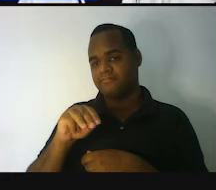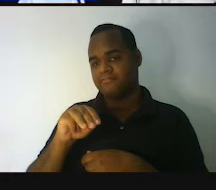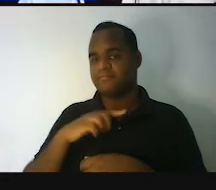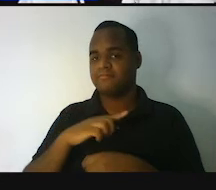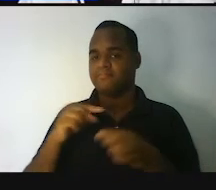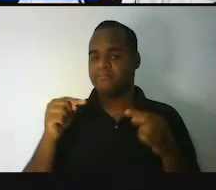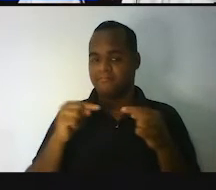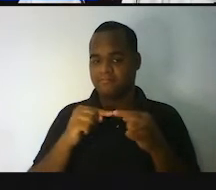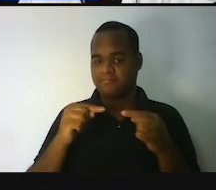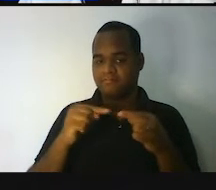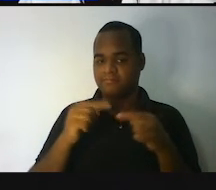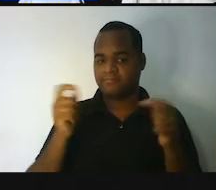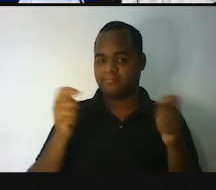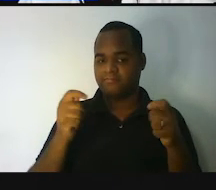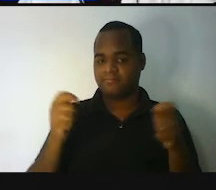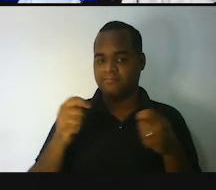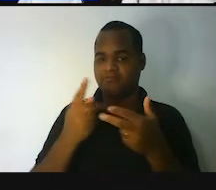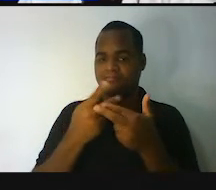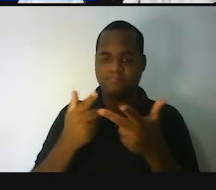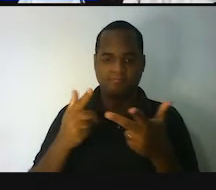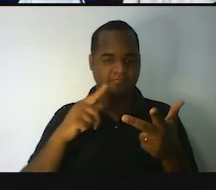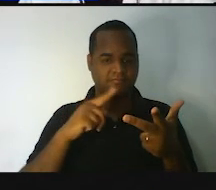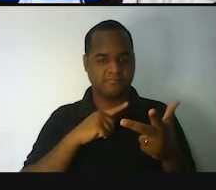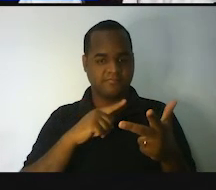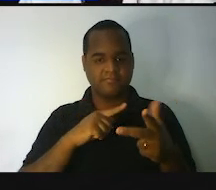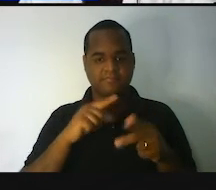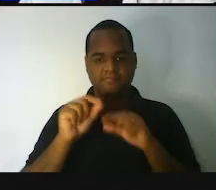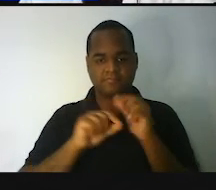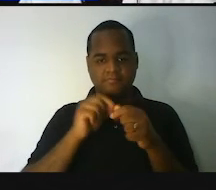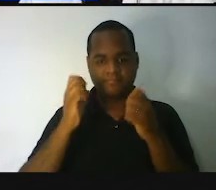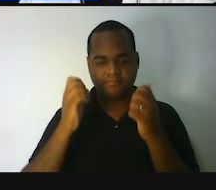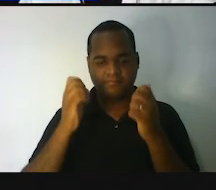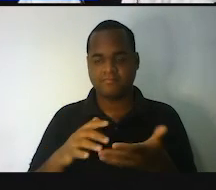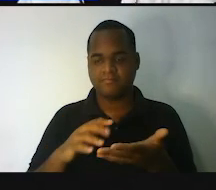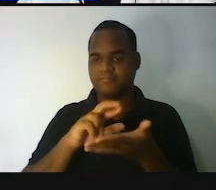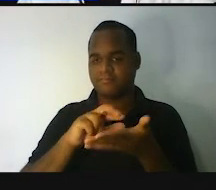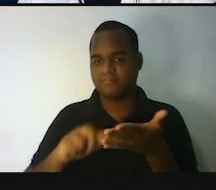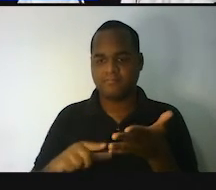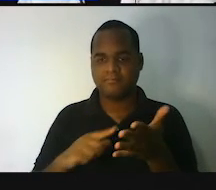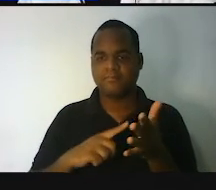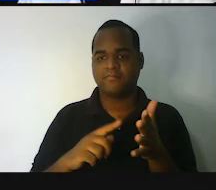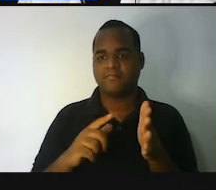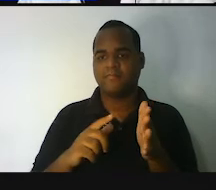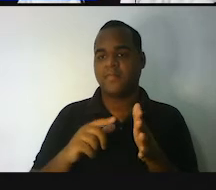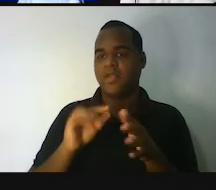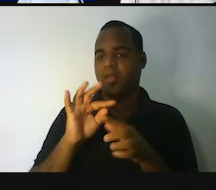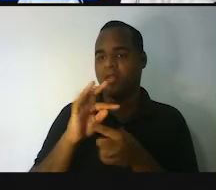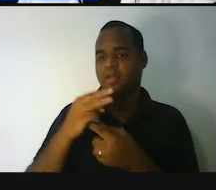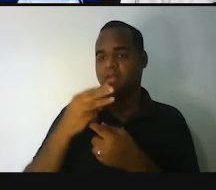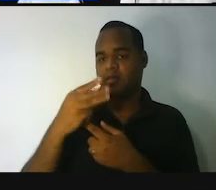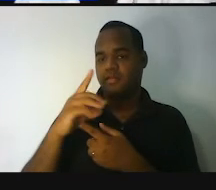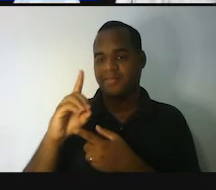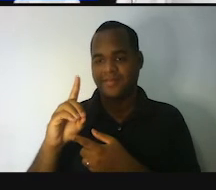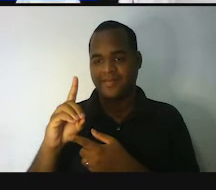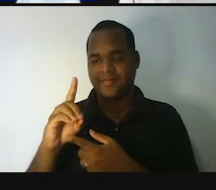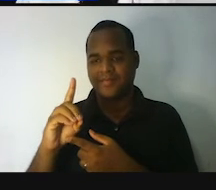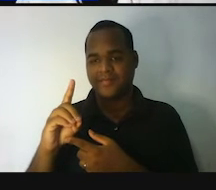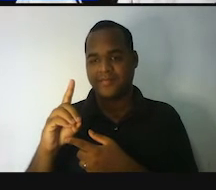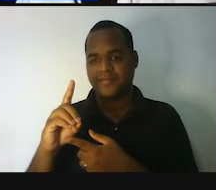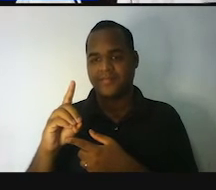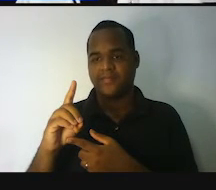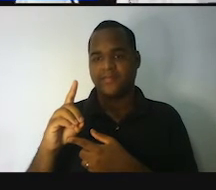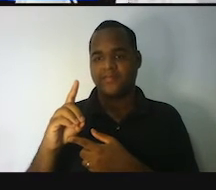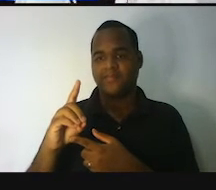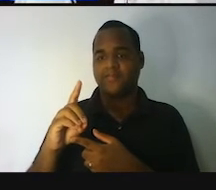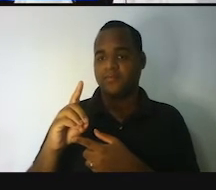medida para objetos, para coisas, para elementos tridimensionais. O